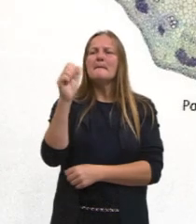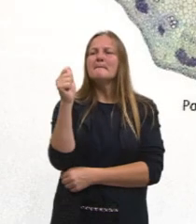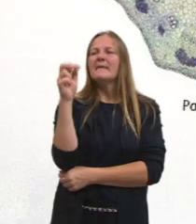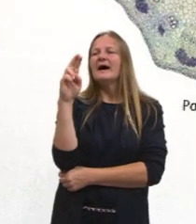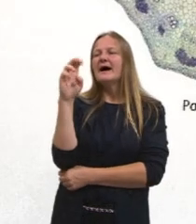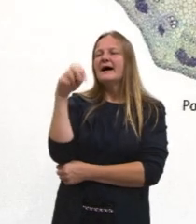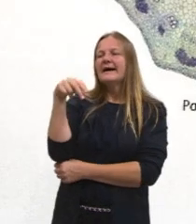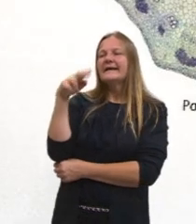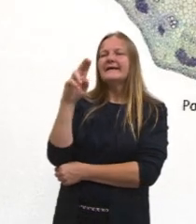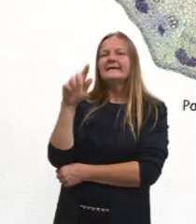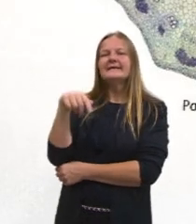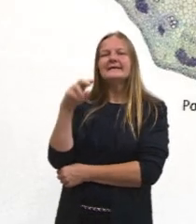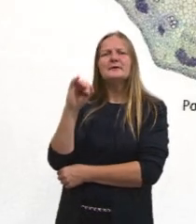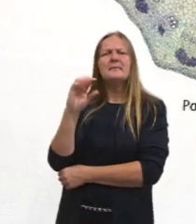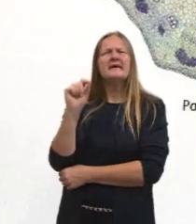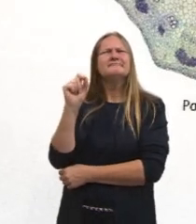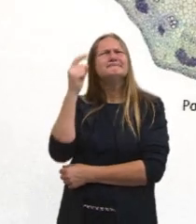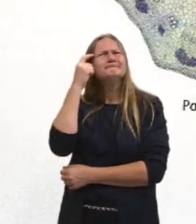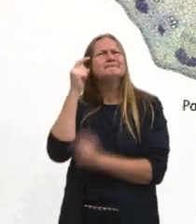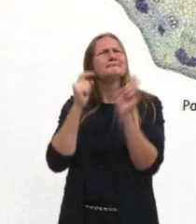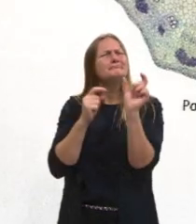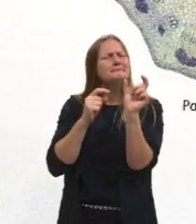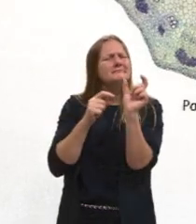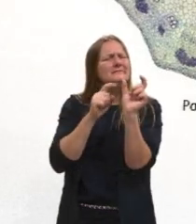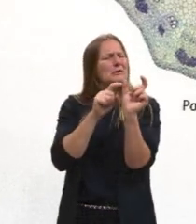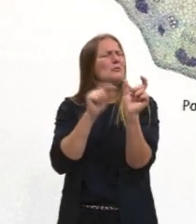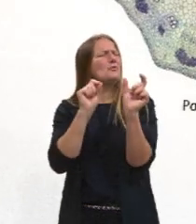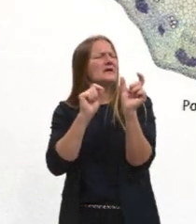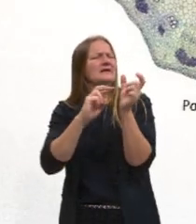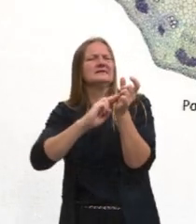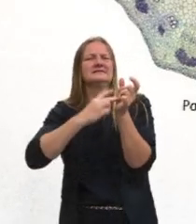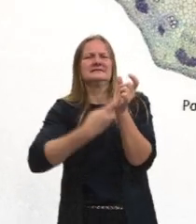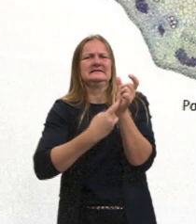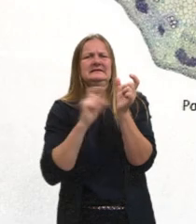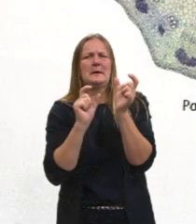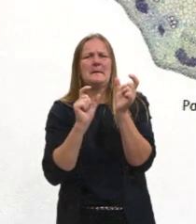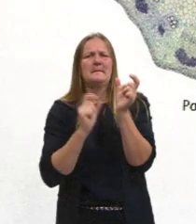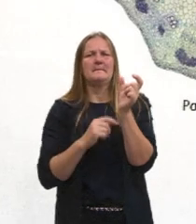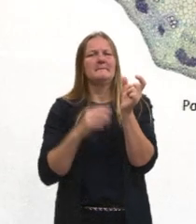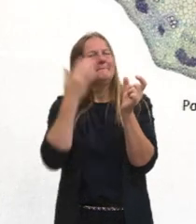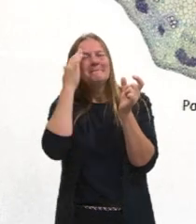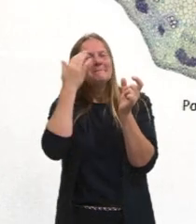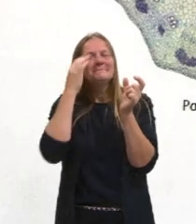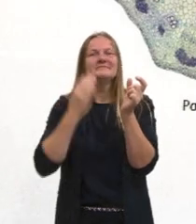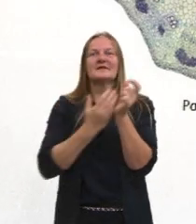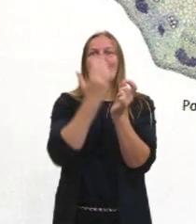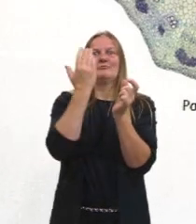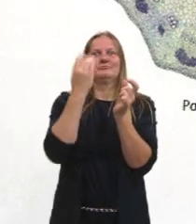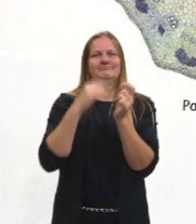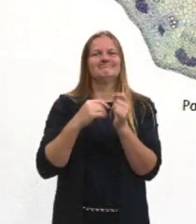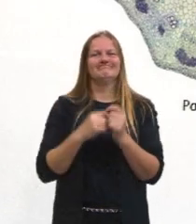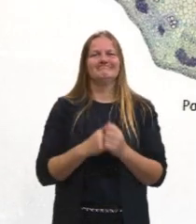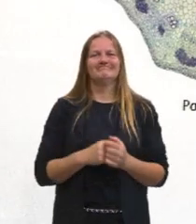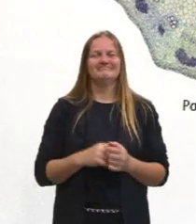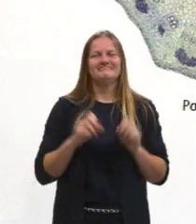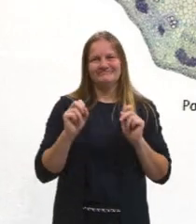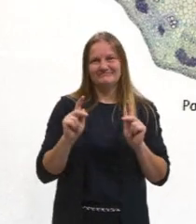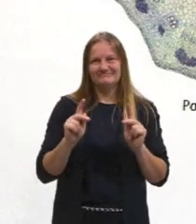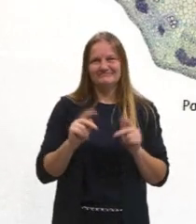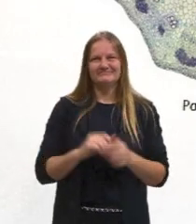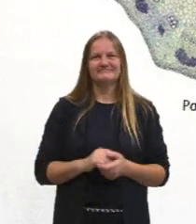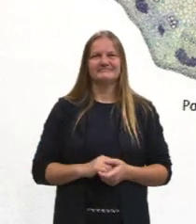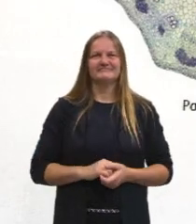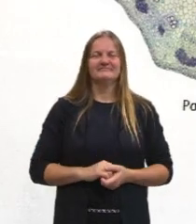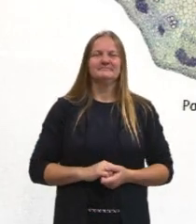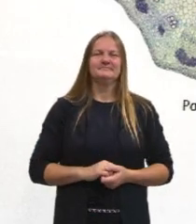parará, parará, parará. Aí, você para no parênquima. Ixi, o que é parênquima? Aí, não consegue resolver mais nada da questão. Daí, vai ficar batendo